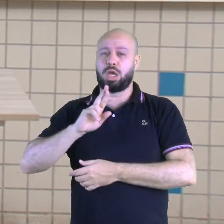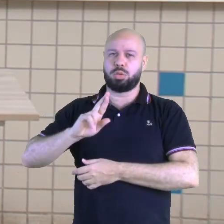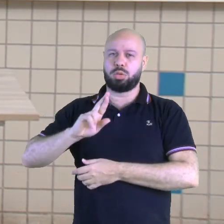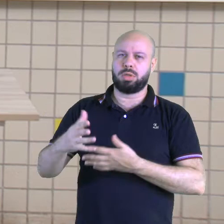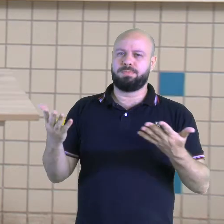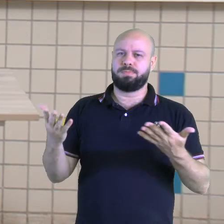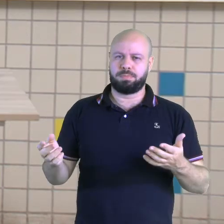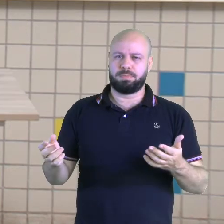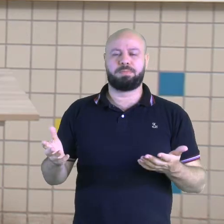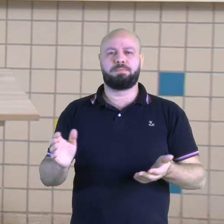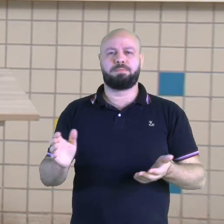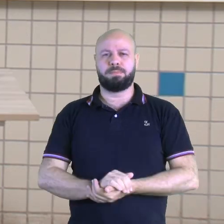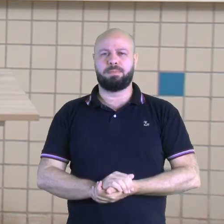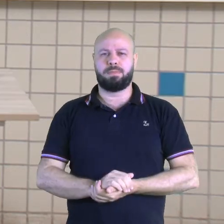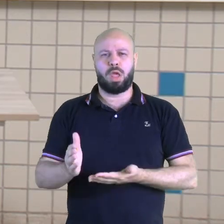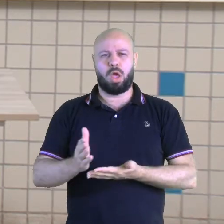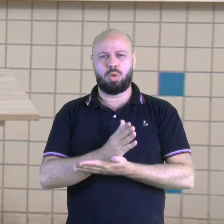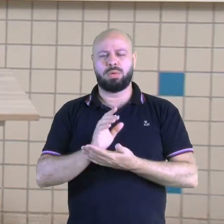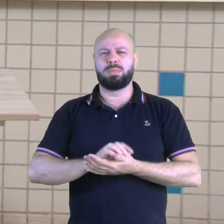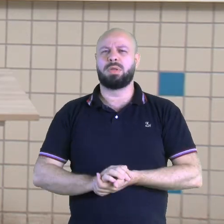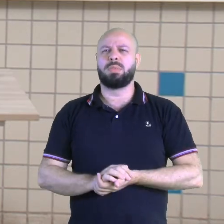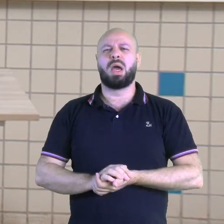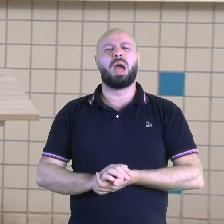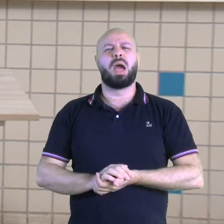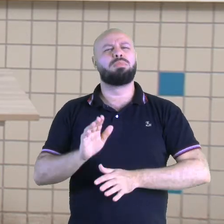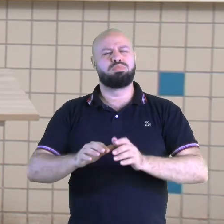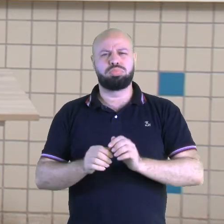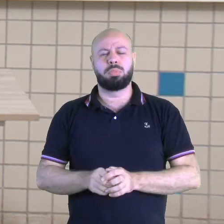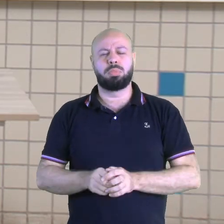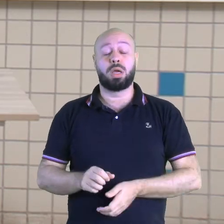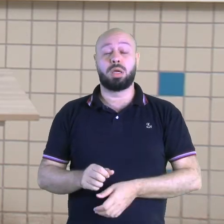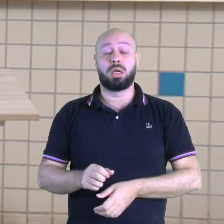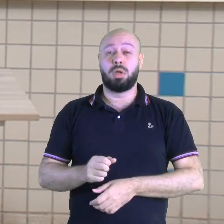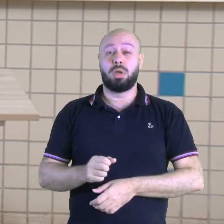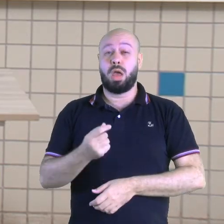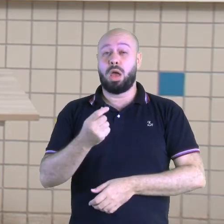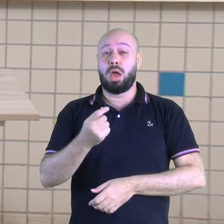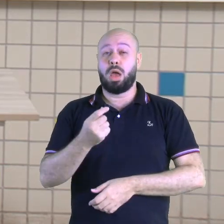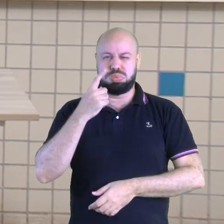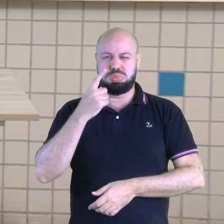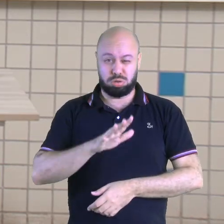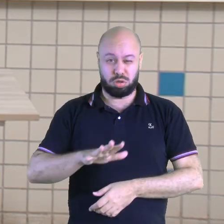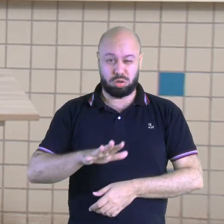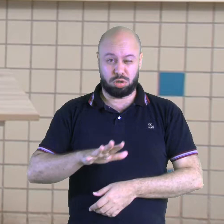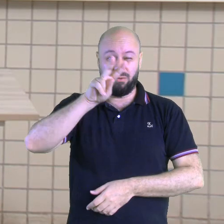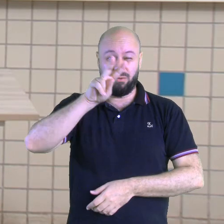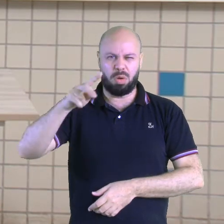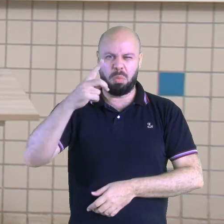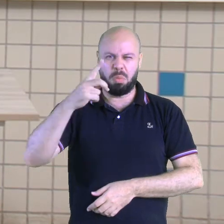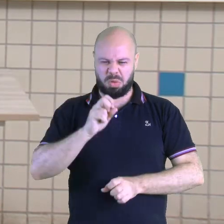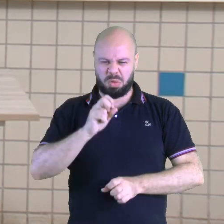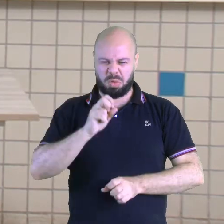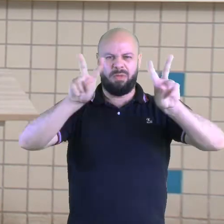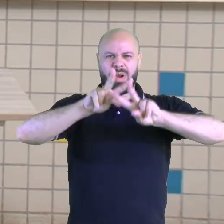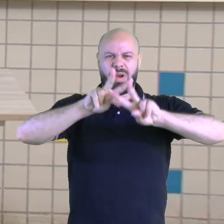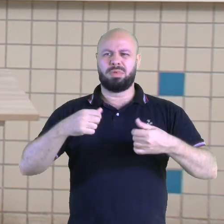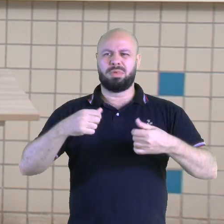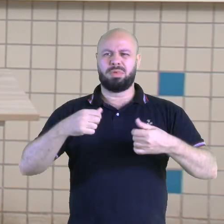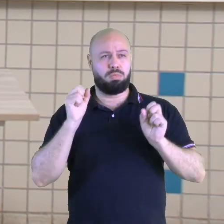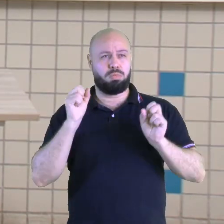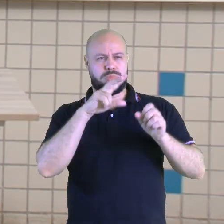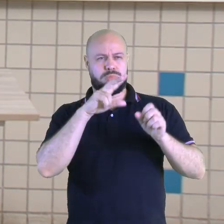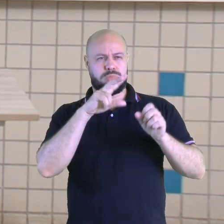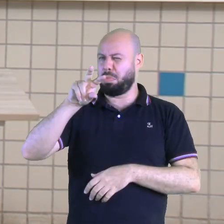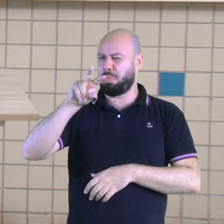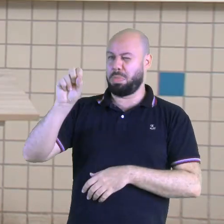Ok? A poluição visual. Mesmo? Olha, a gente anda na cidade, tem autodop todos os lados, é